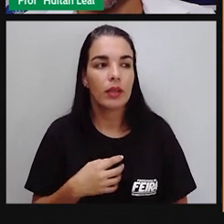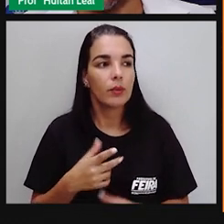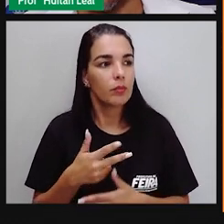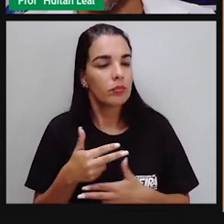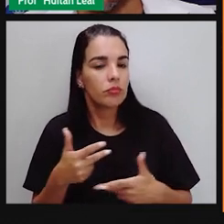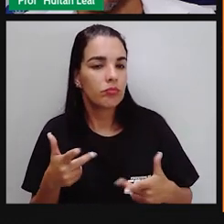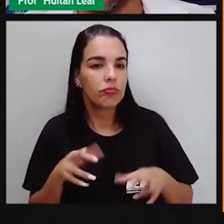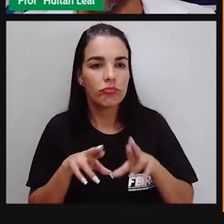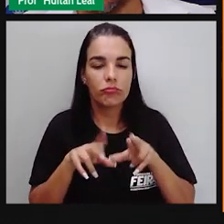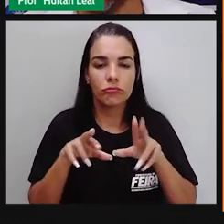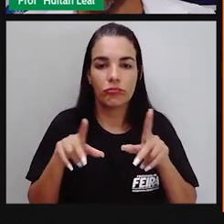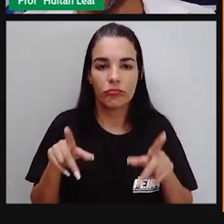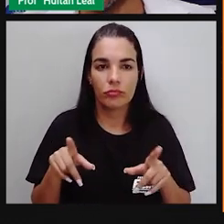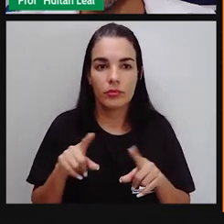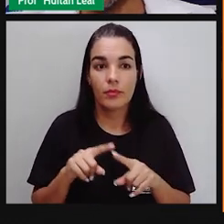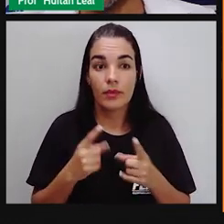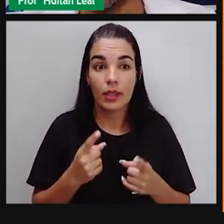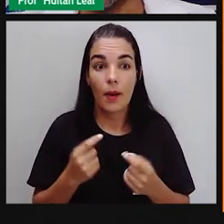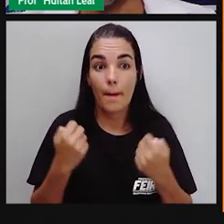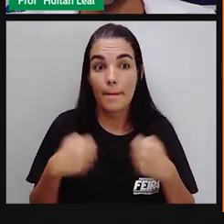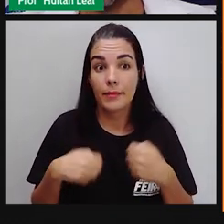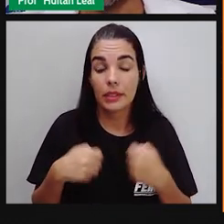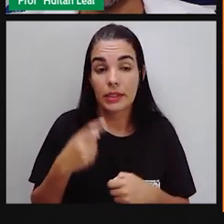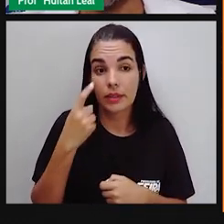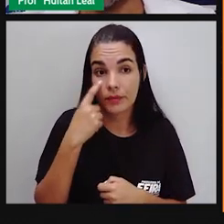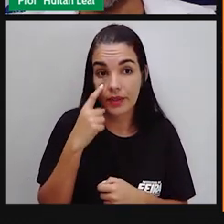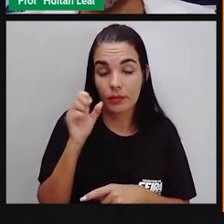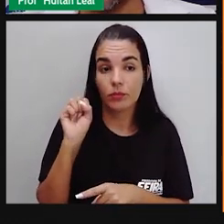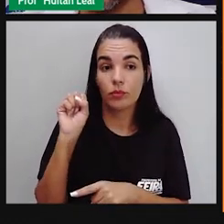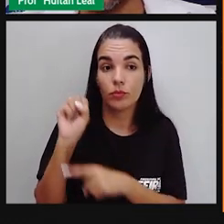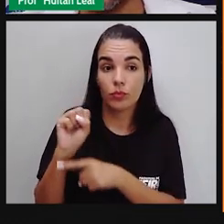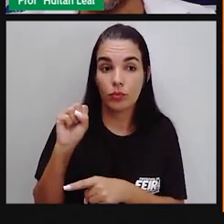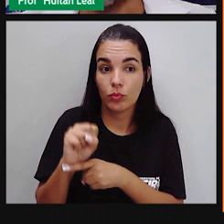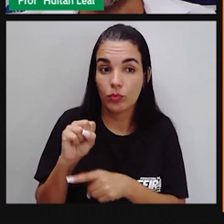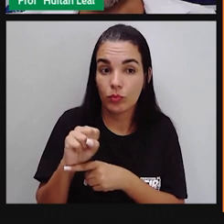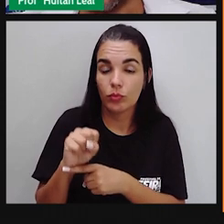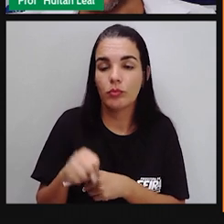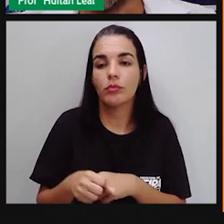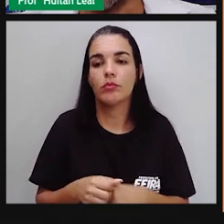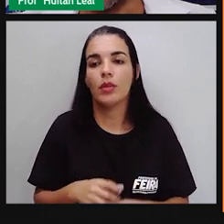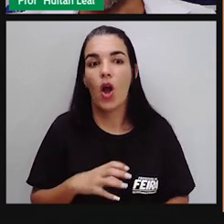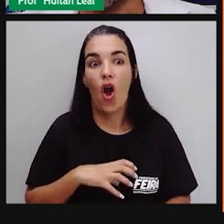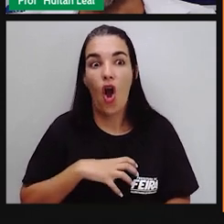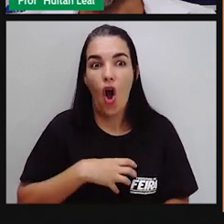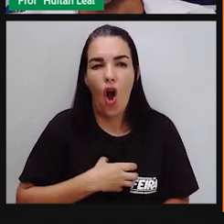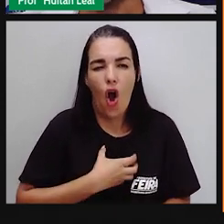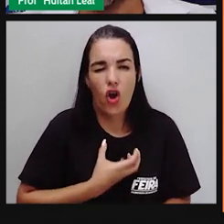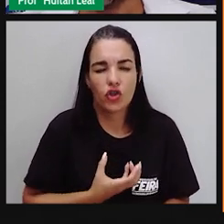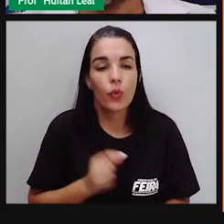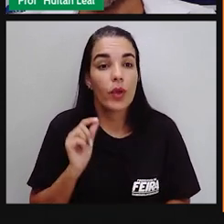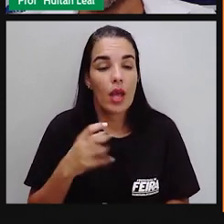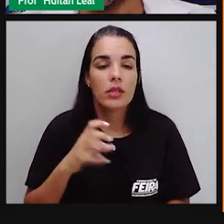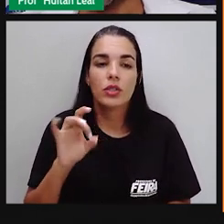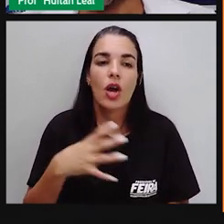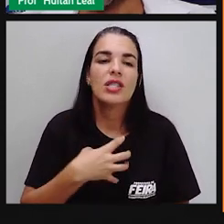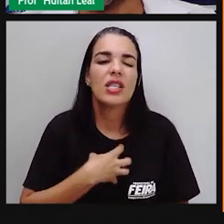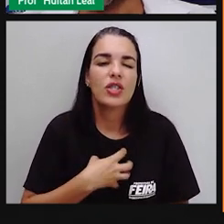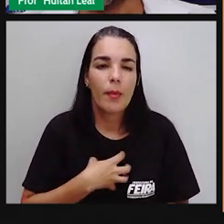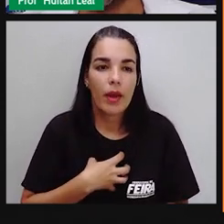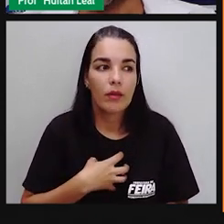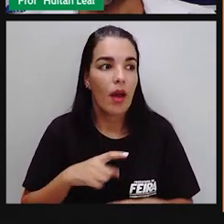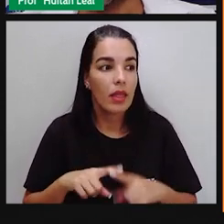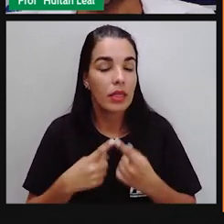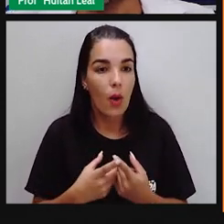eles aconteçam. Então, o ódio é um substantivo abstrato. o ódio mata mais